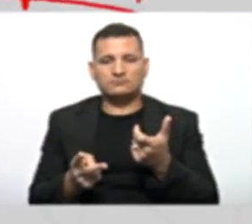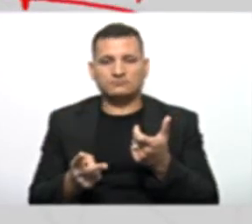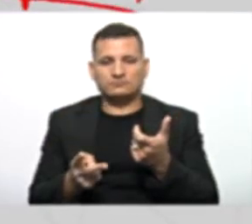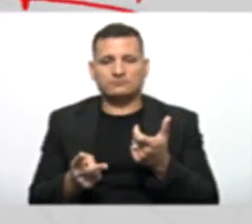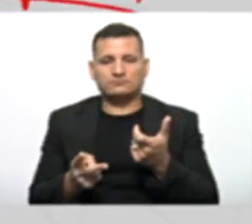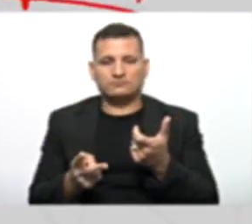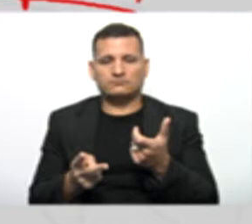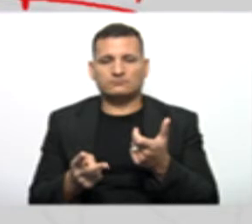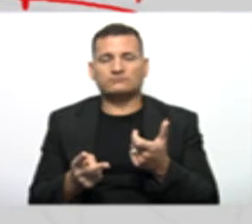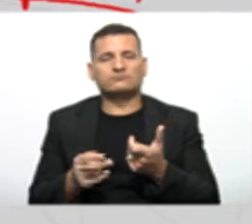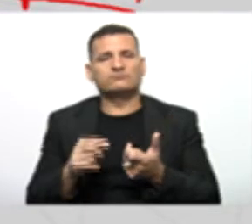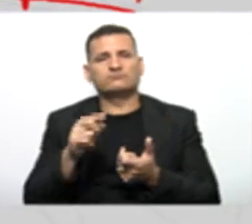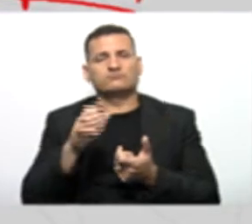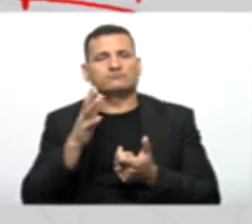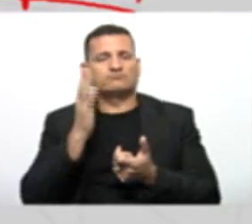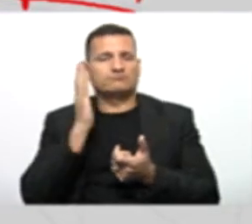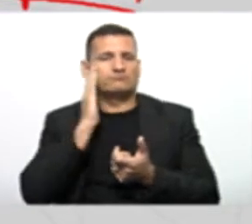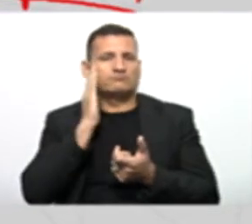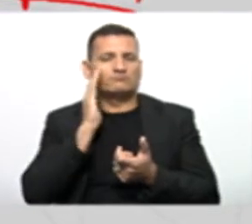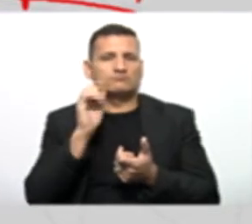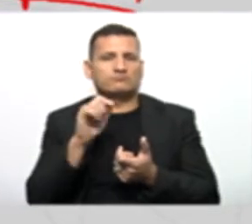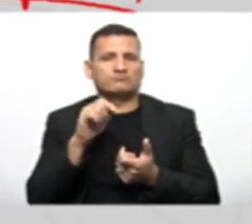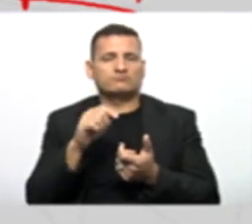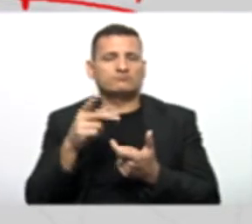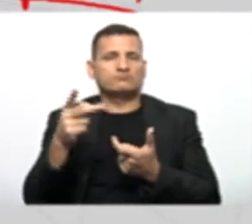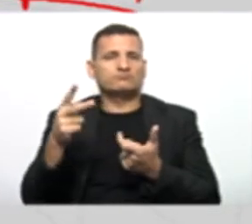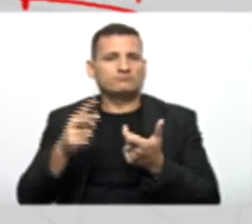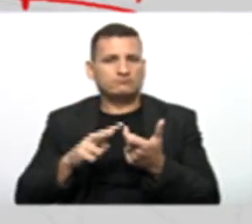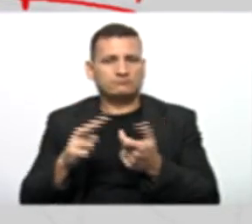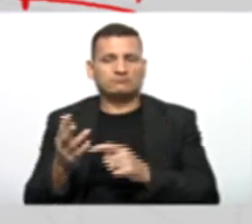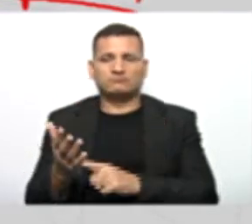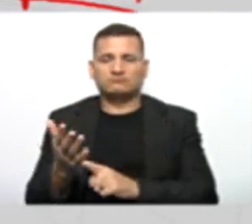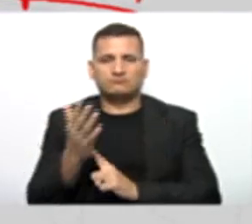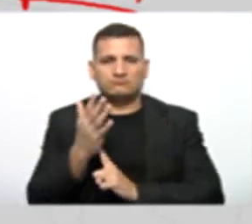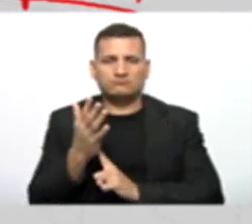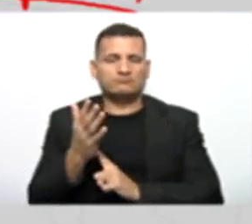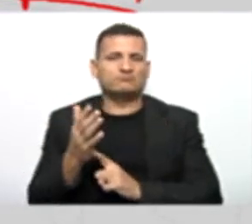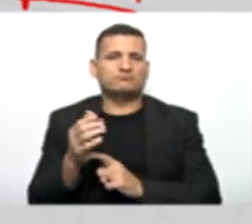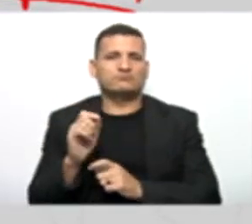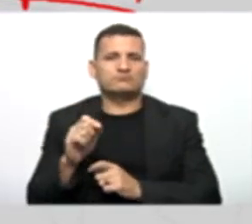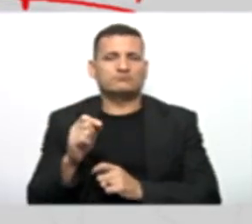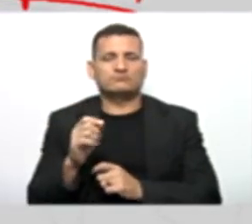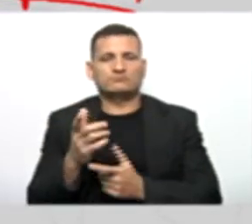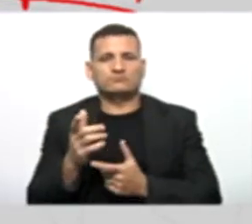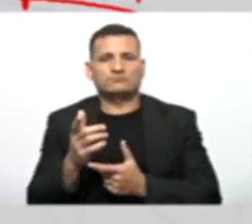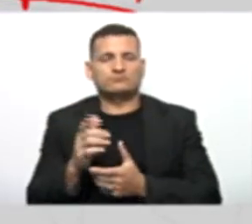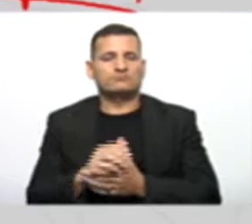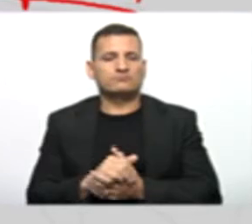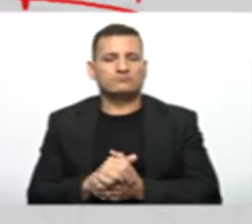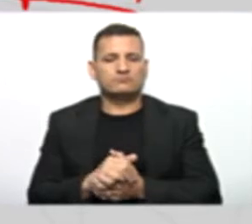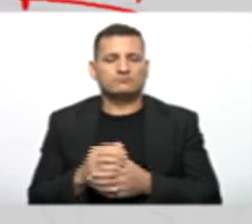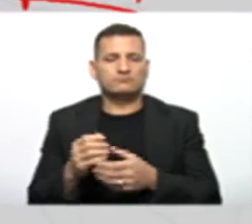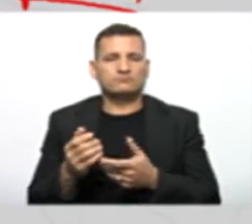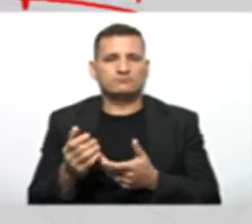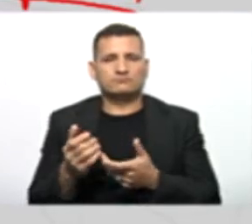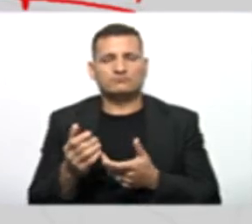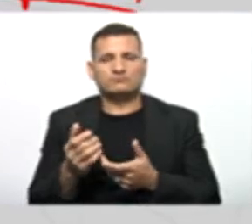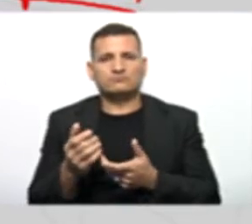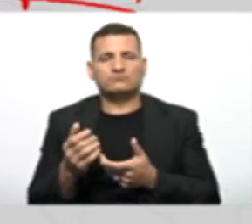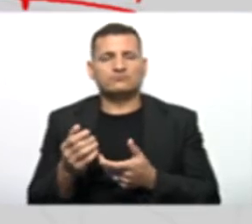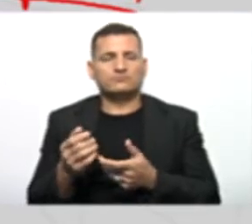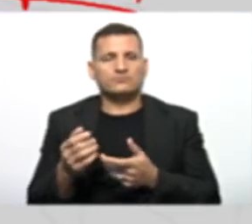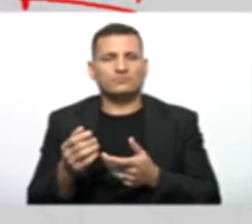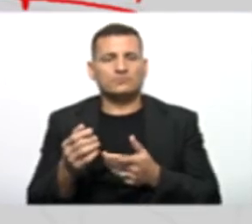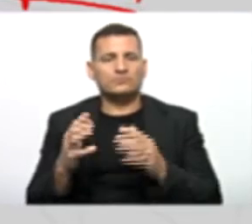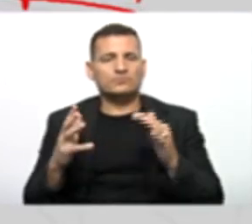já vai saber Que ele é um atributo Herdado Mostrando na tela Sem problema nenhum O valor Desse atributo Ok? Tudo